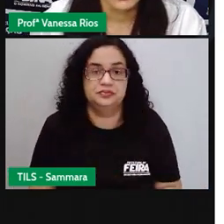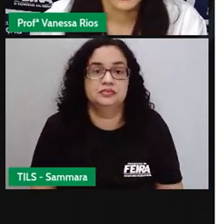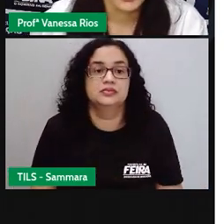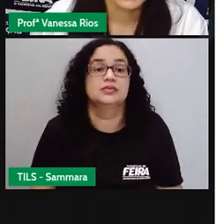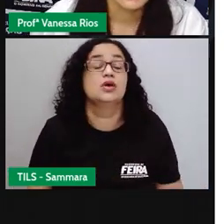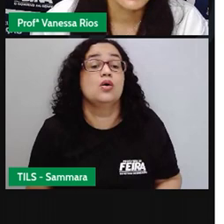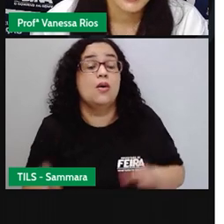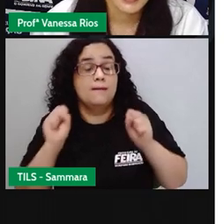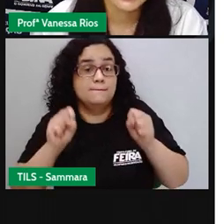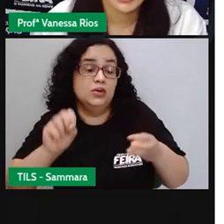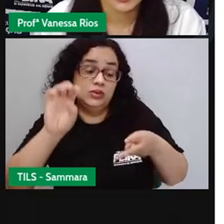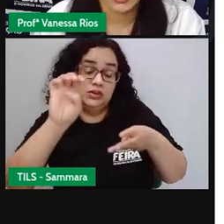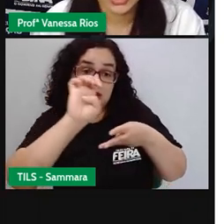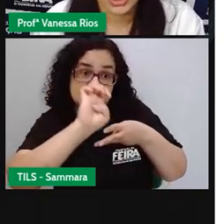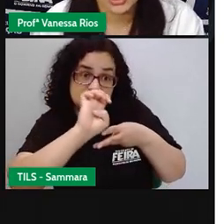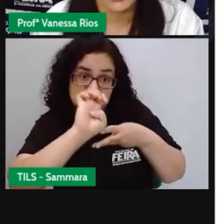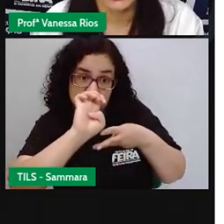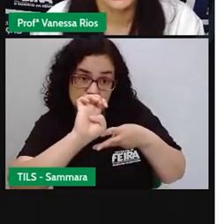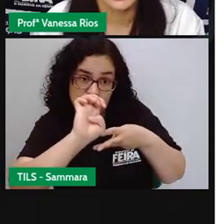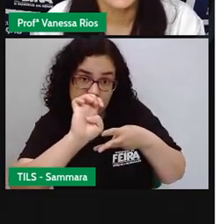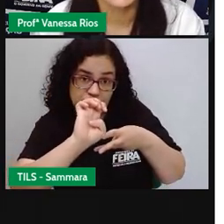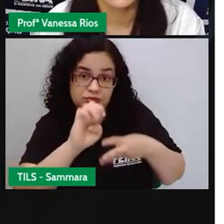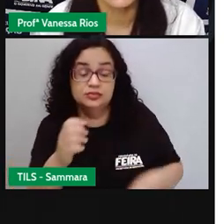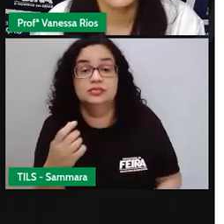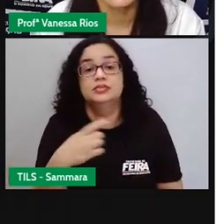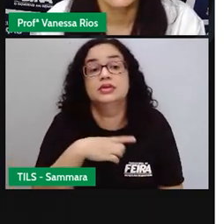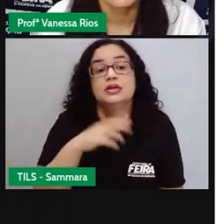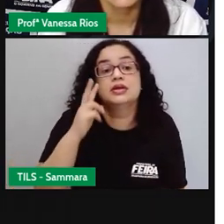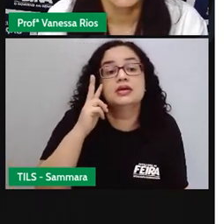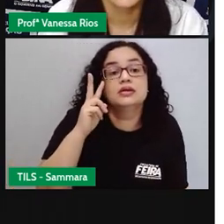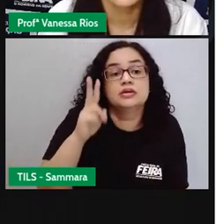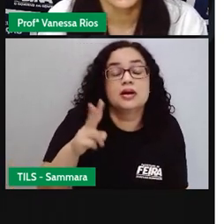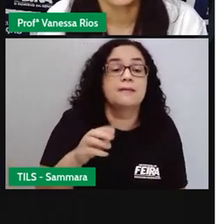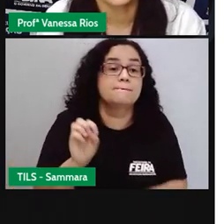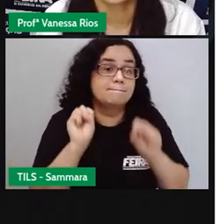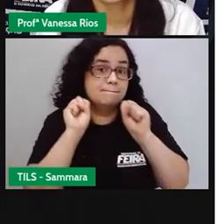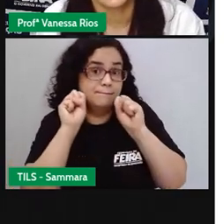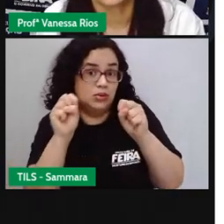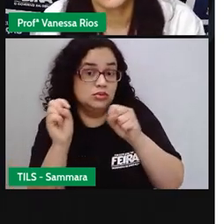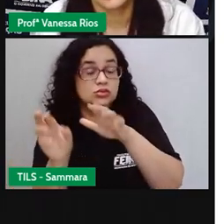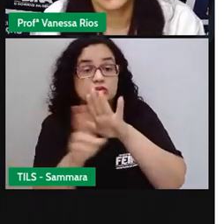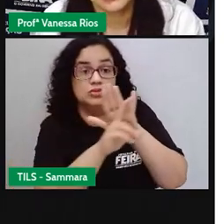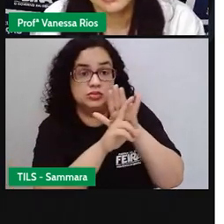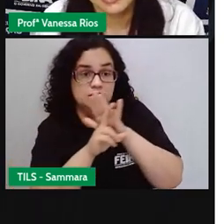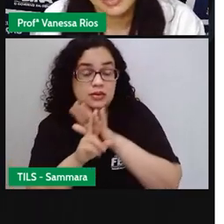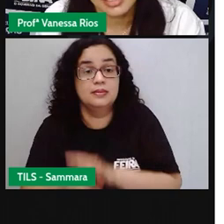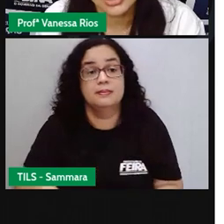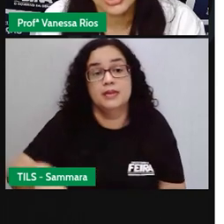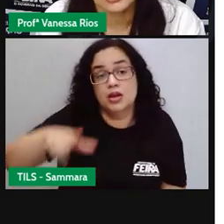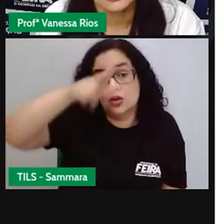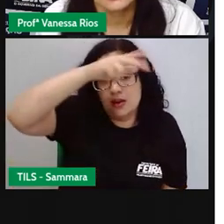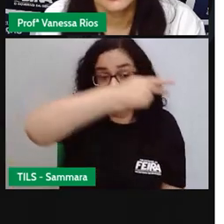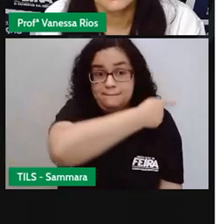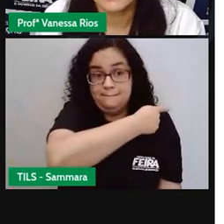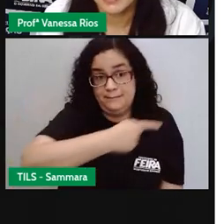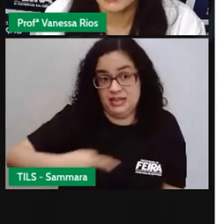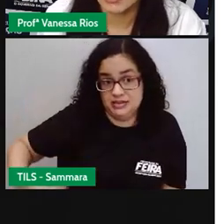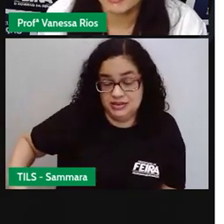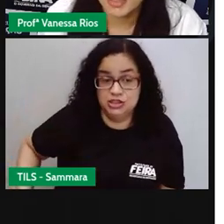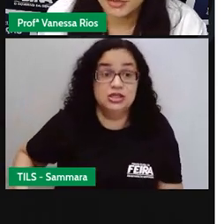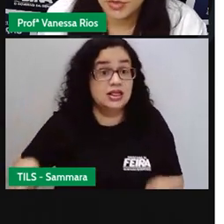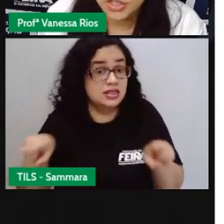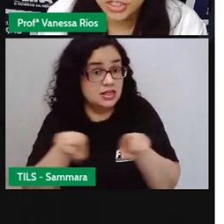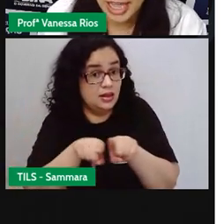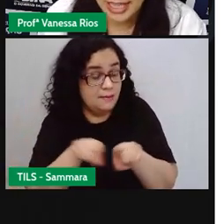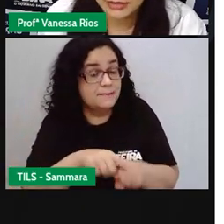O poder executivo, que aí, pode ser representado pelo presidente, também